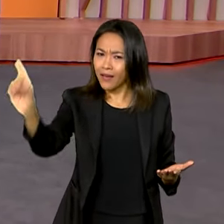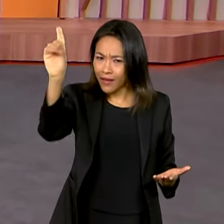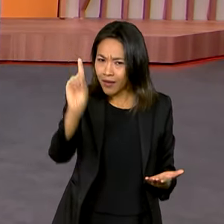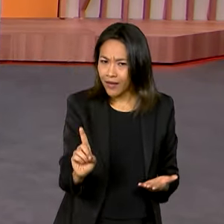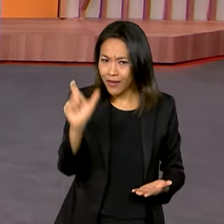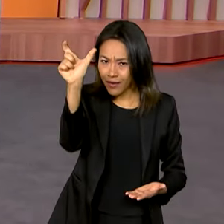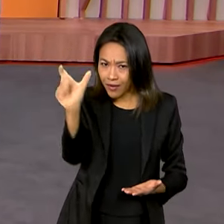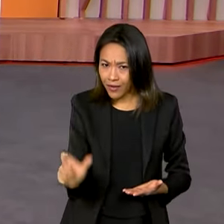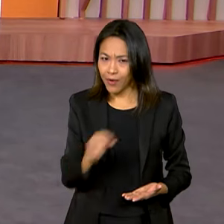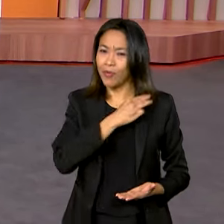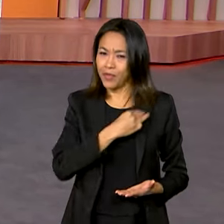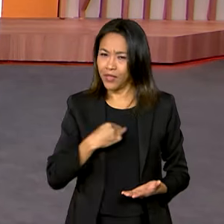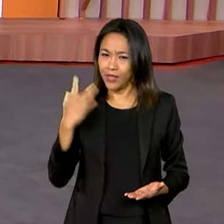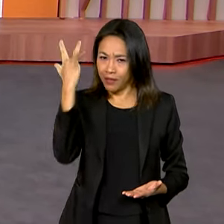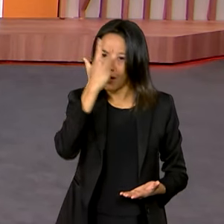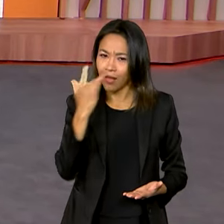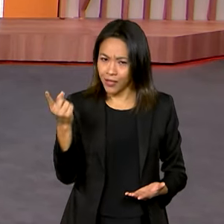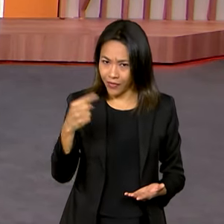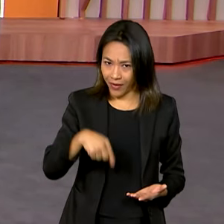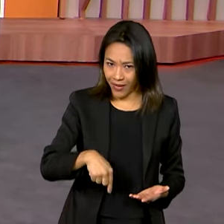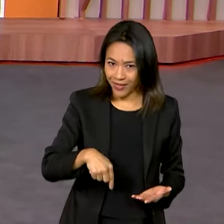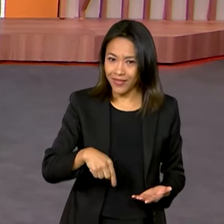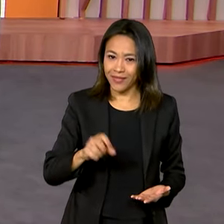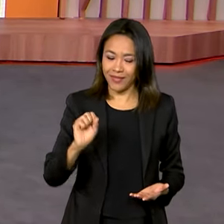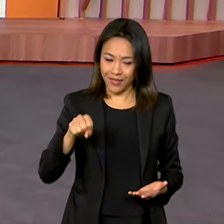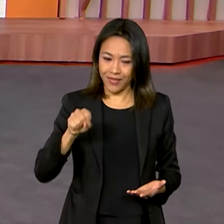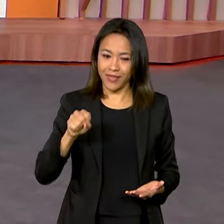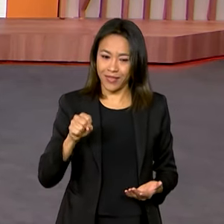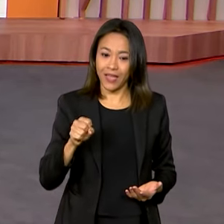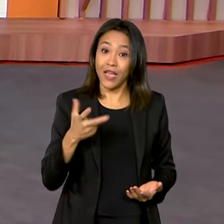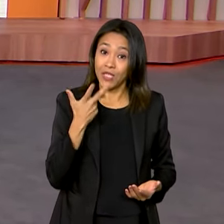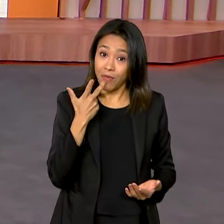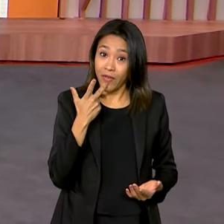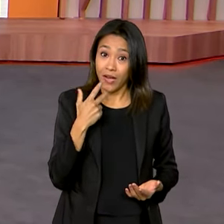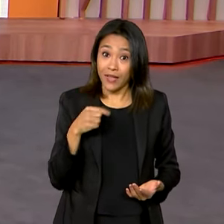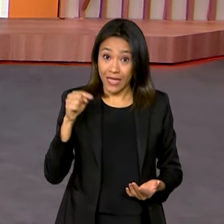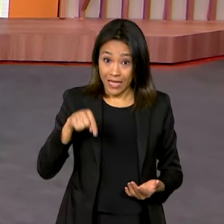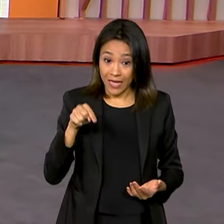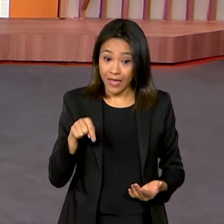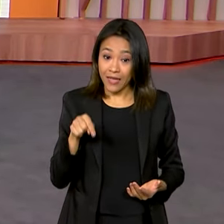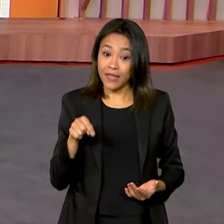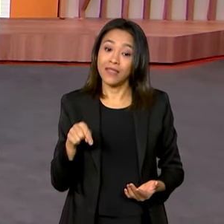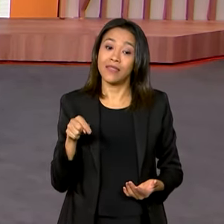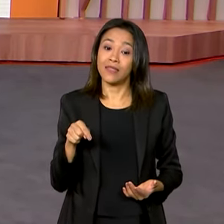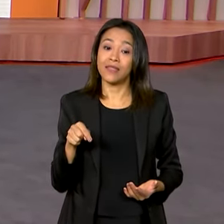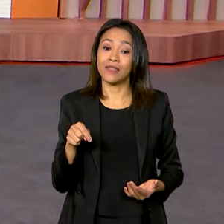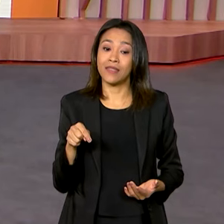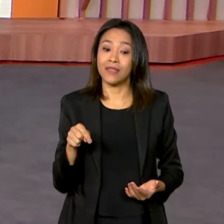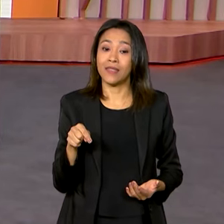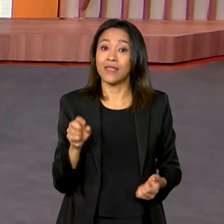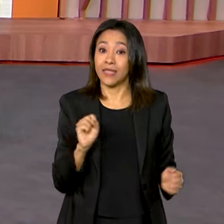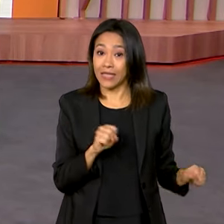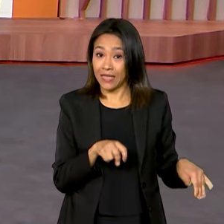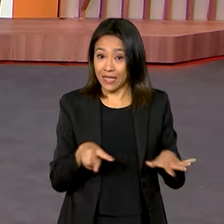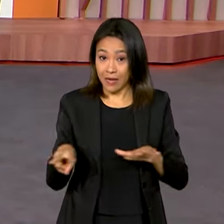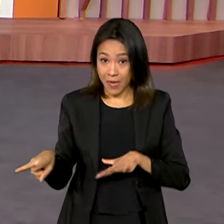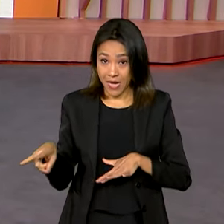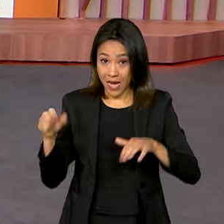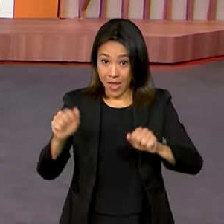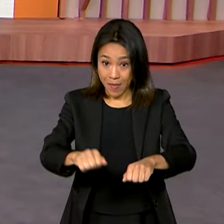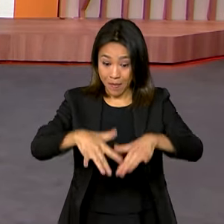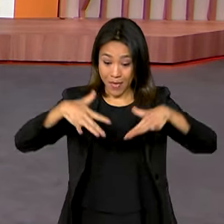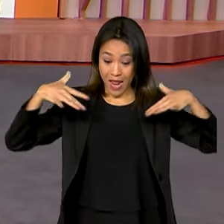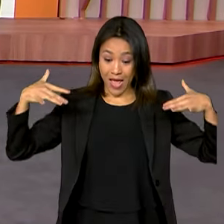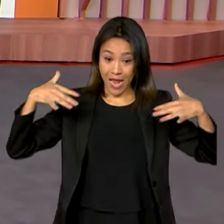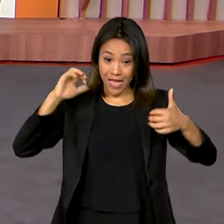vem fazer entrevista com você. Exatamente. Fernando Haddad, eu sempre digo que esses dias são dias de maracanã cheio. Então amanhã,